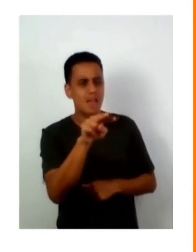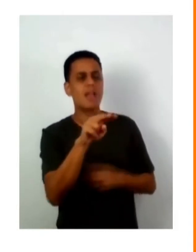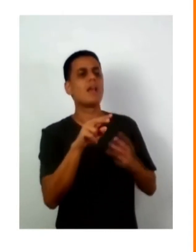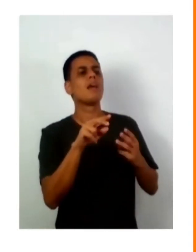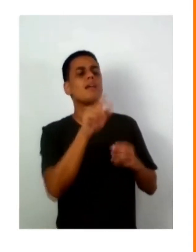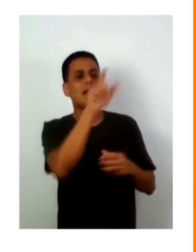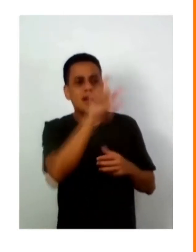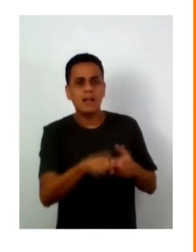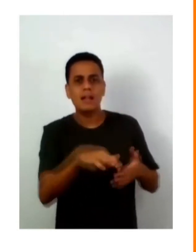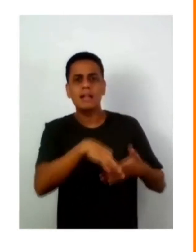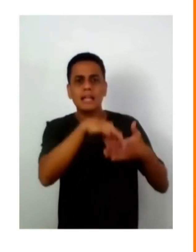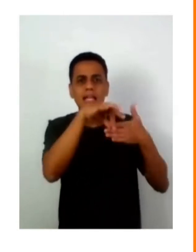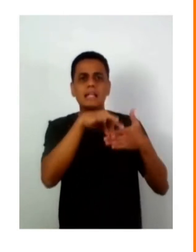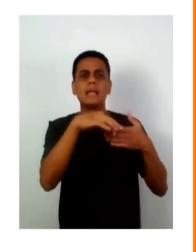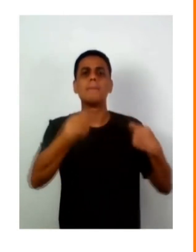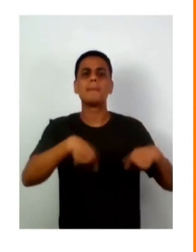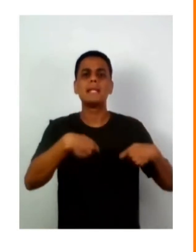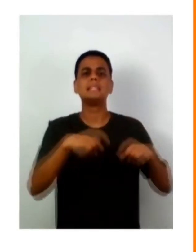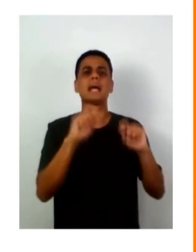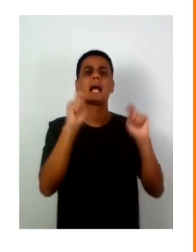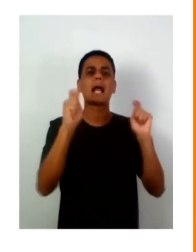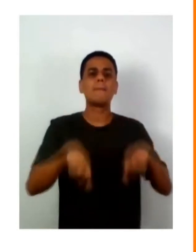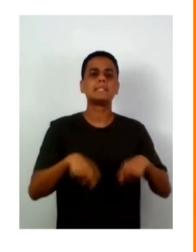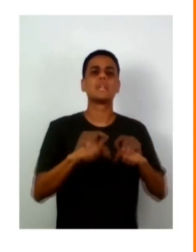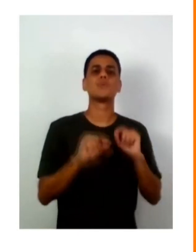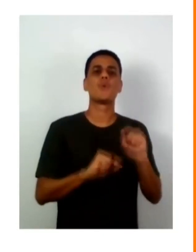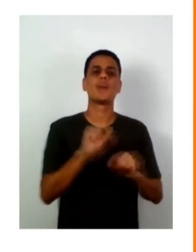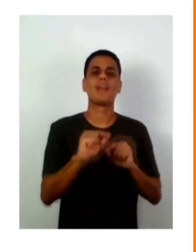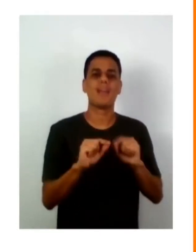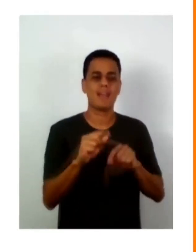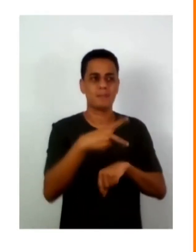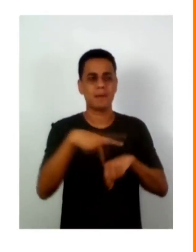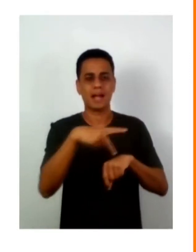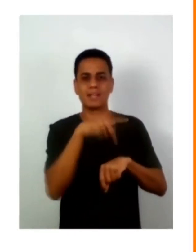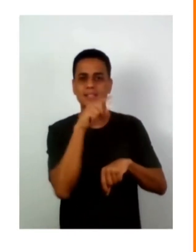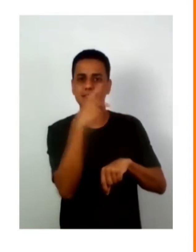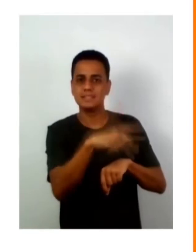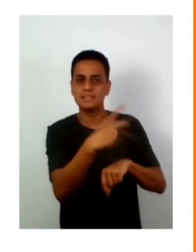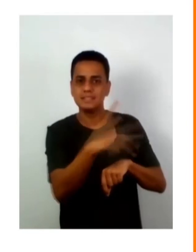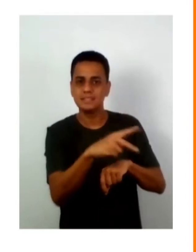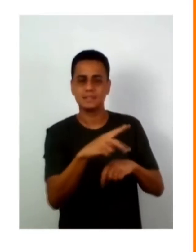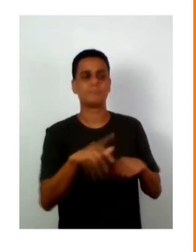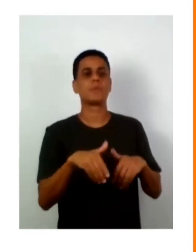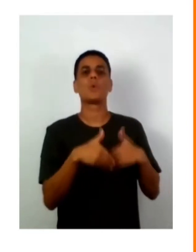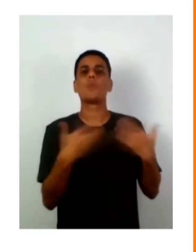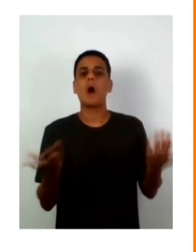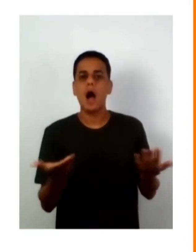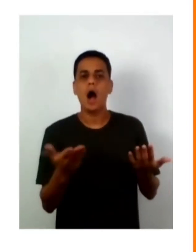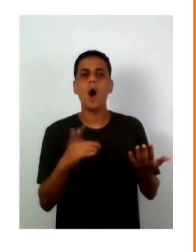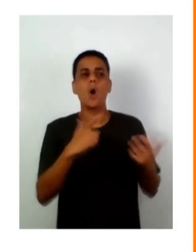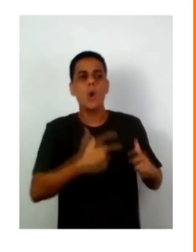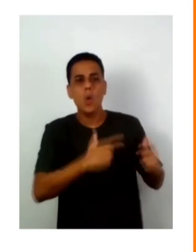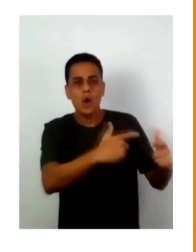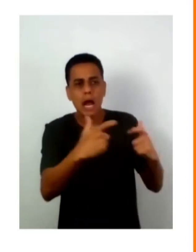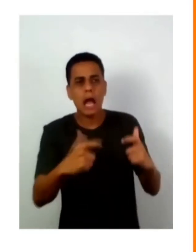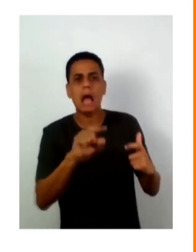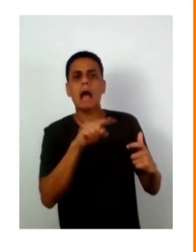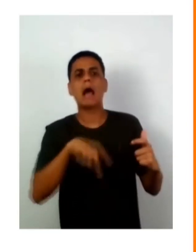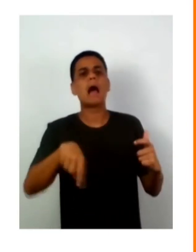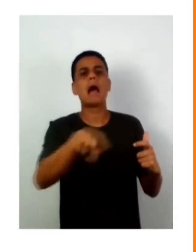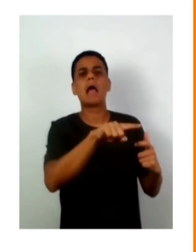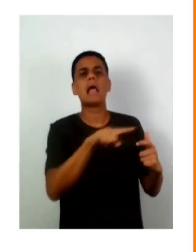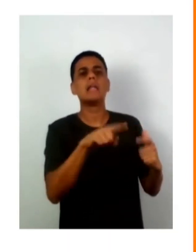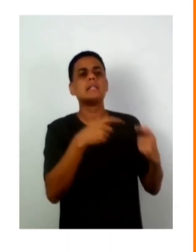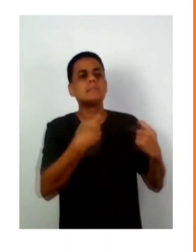capacidades que os líderes precisam nas periferias desses países e também quais